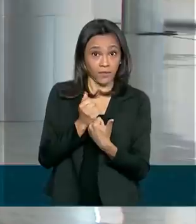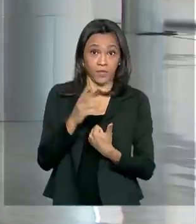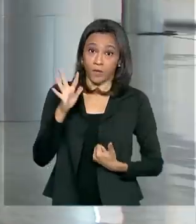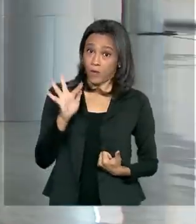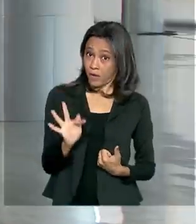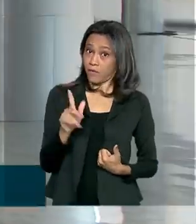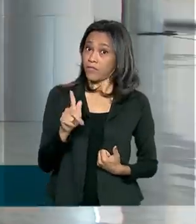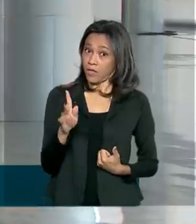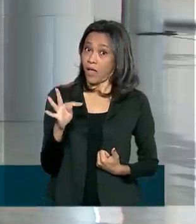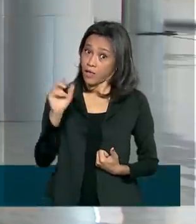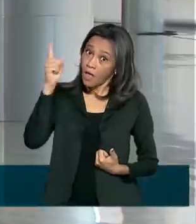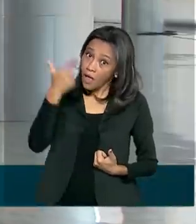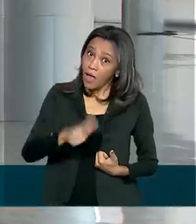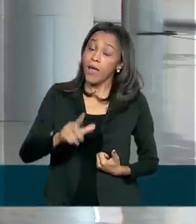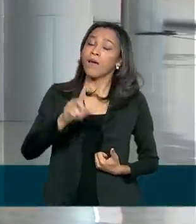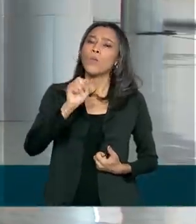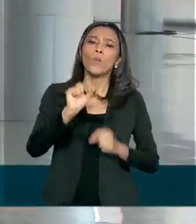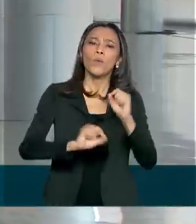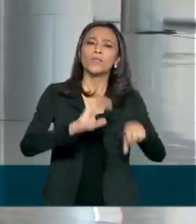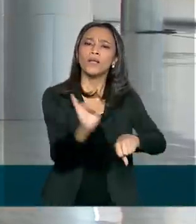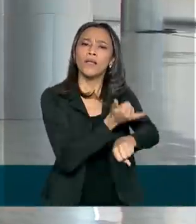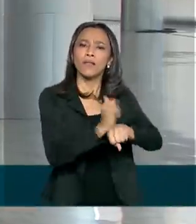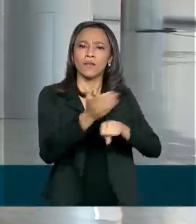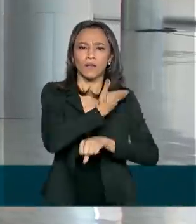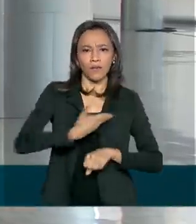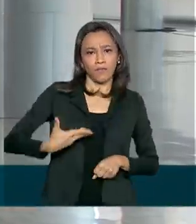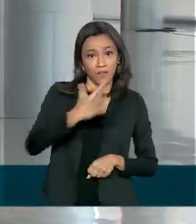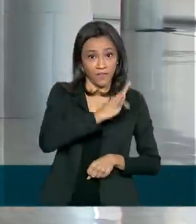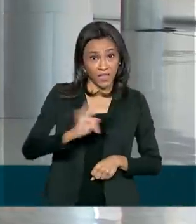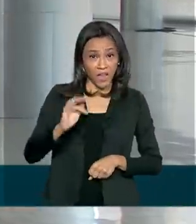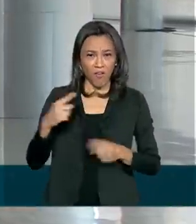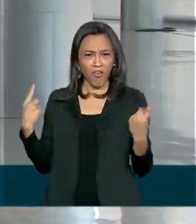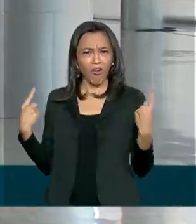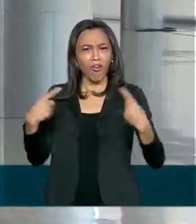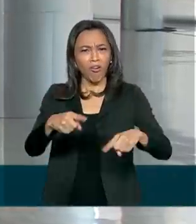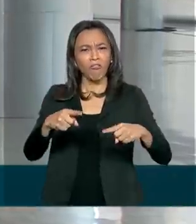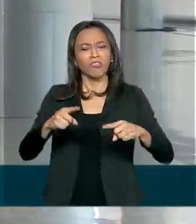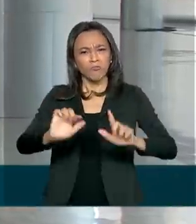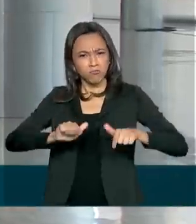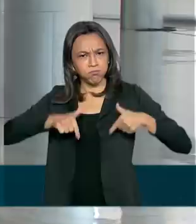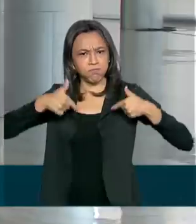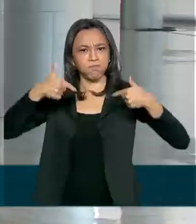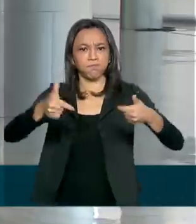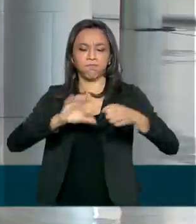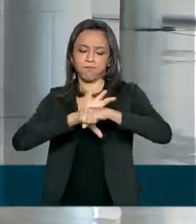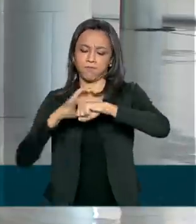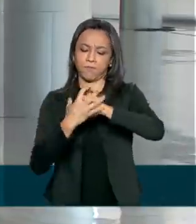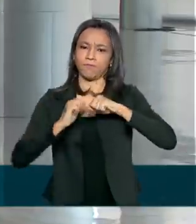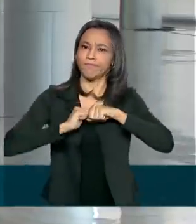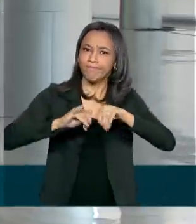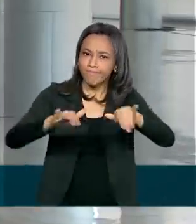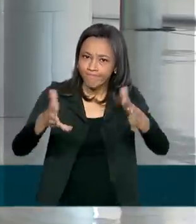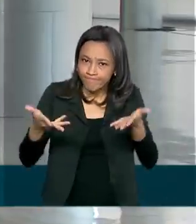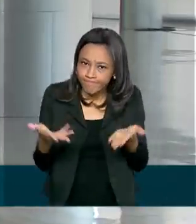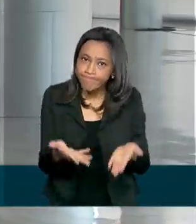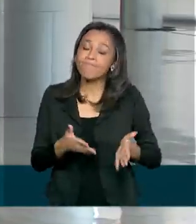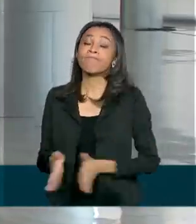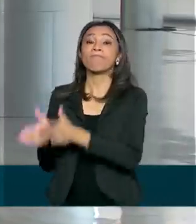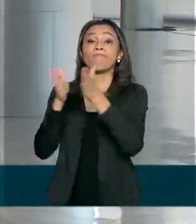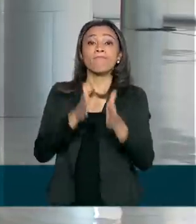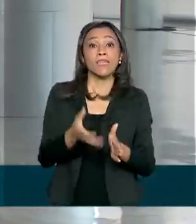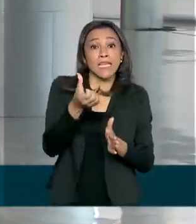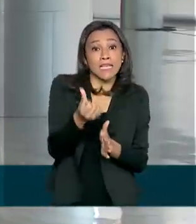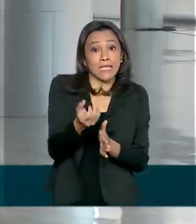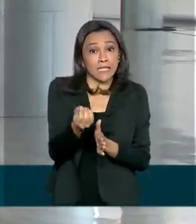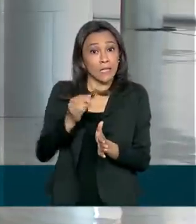uma medida adotada pelo governo federal para o enfrentamento da pandemia do novo coronavírus. Pelo menos 60